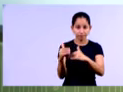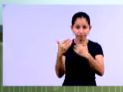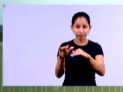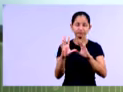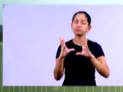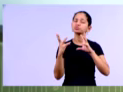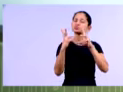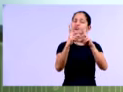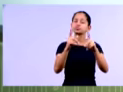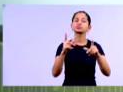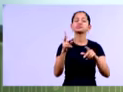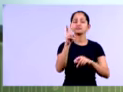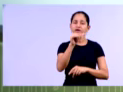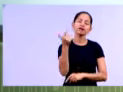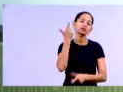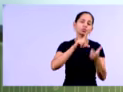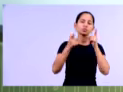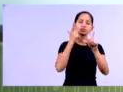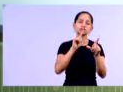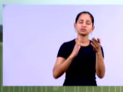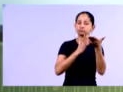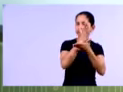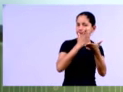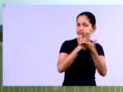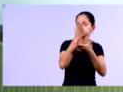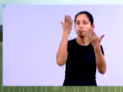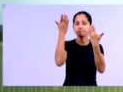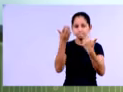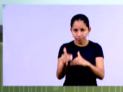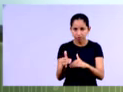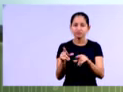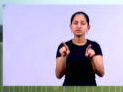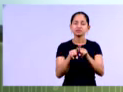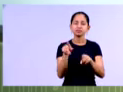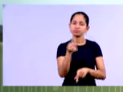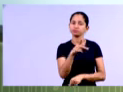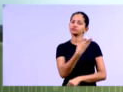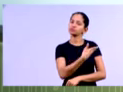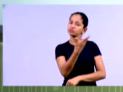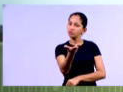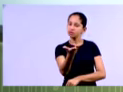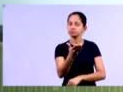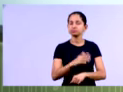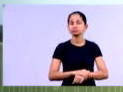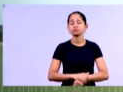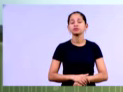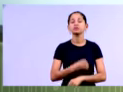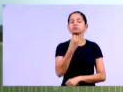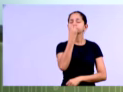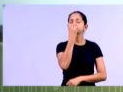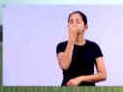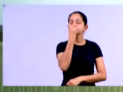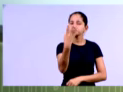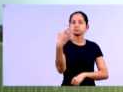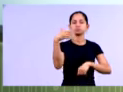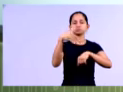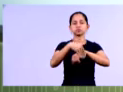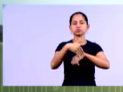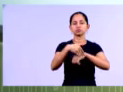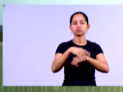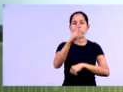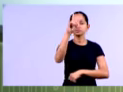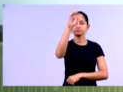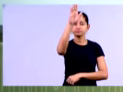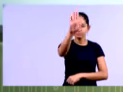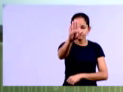todo mundo, né, vai ter condições de sair bem na prova, tá, lembrando aí o recomendado pelo professor Kleber, ok? Então, uma boa noite a todos, gente, fique com Deus